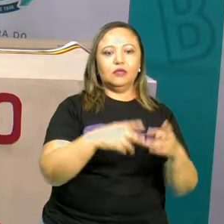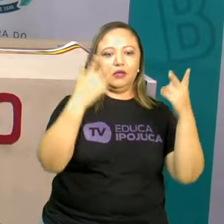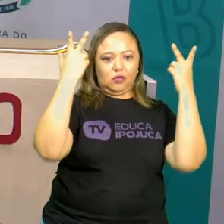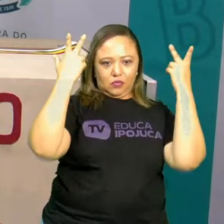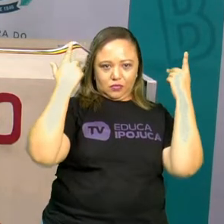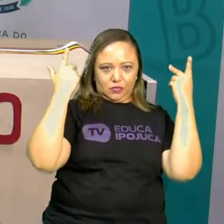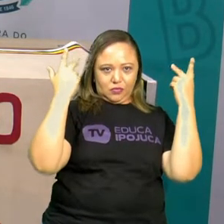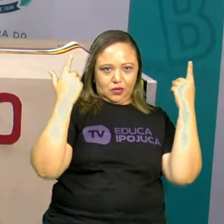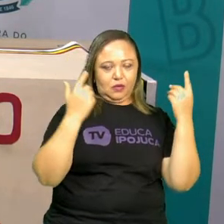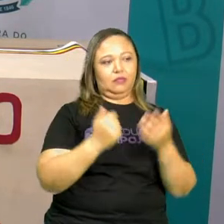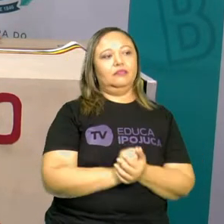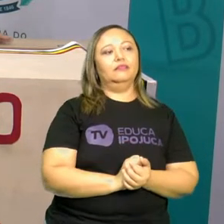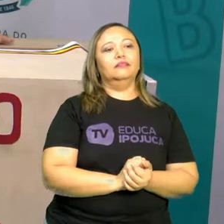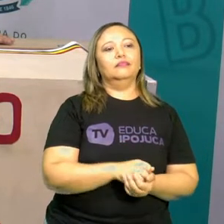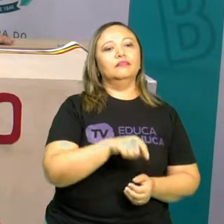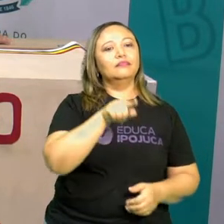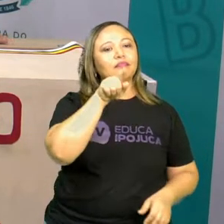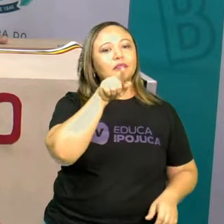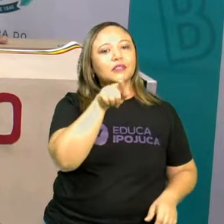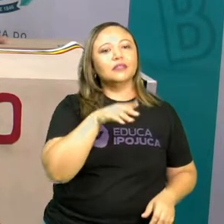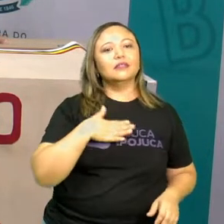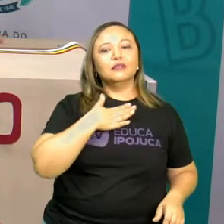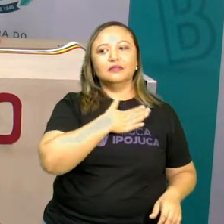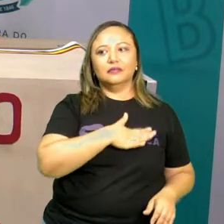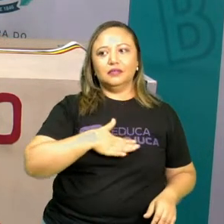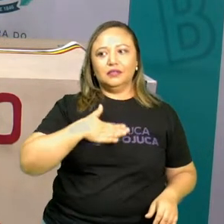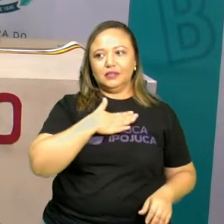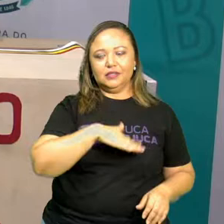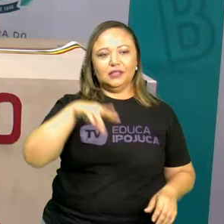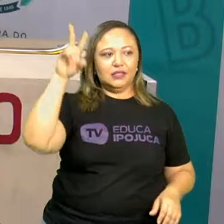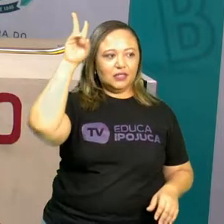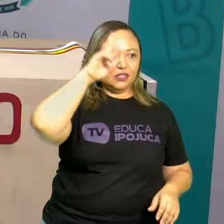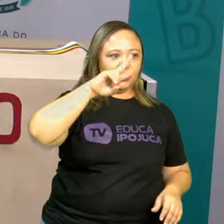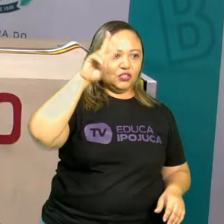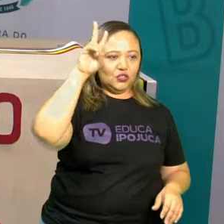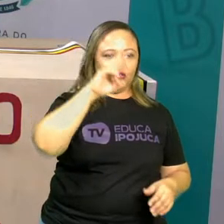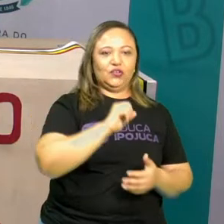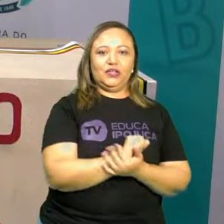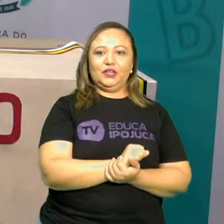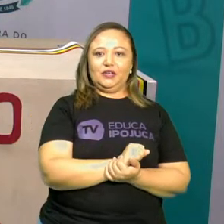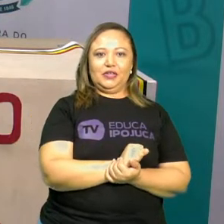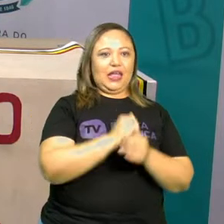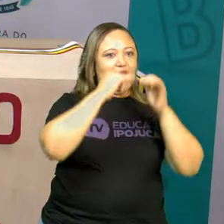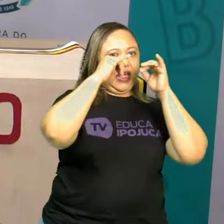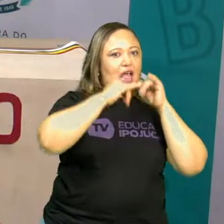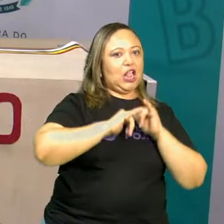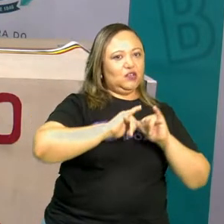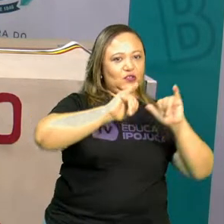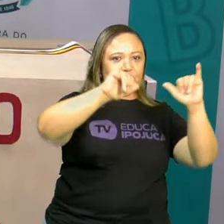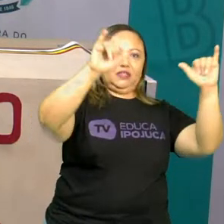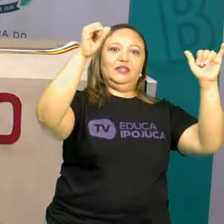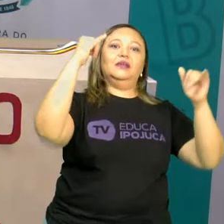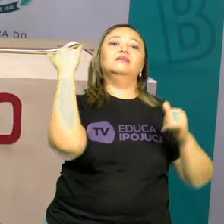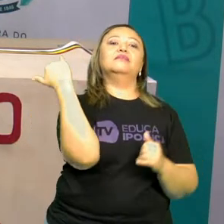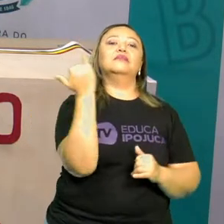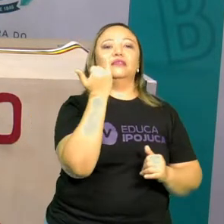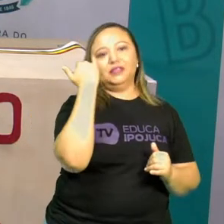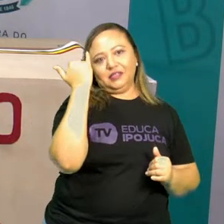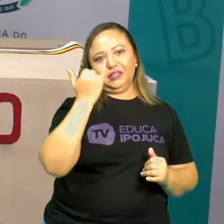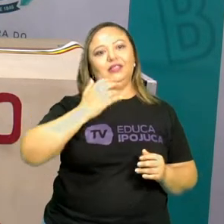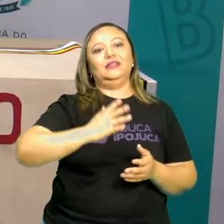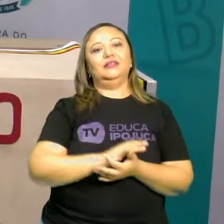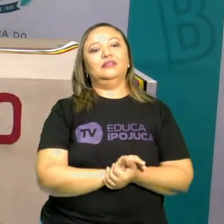Gostaram, meus amores, da historinha? A grande notícia é sempre bom